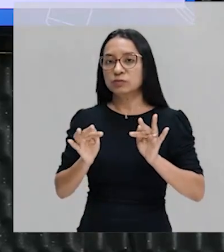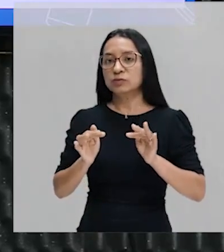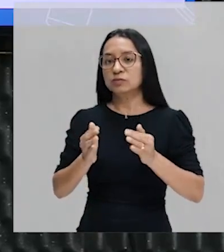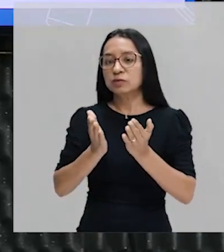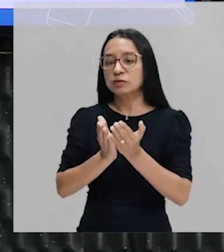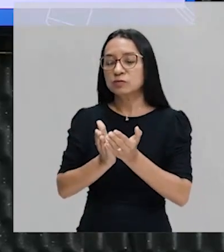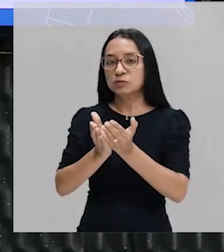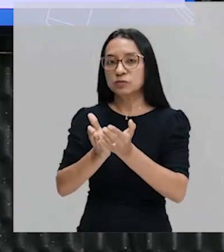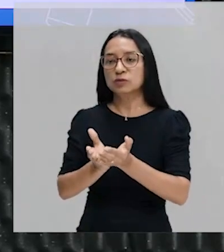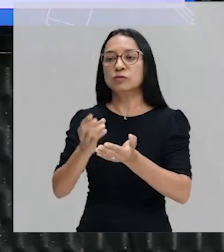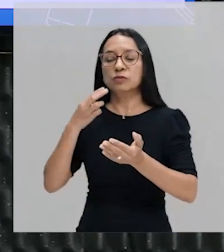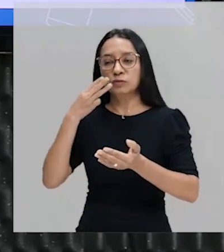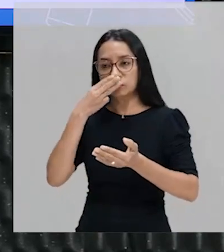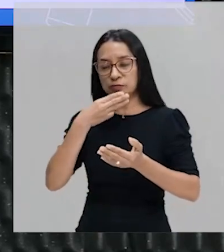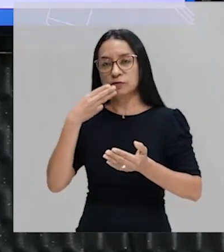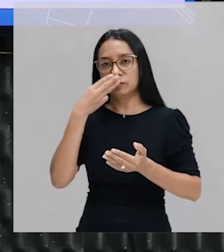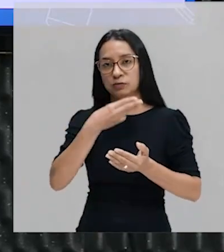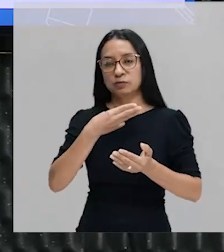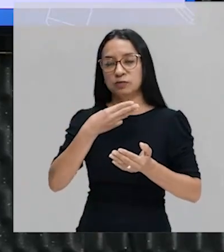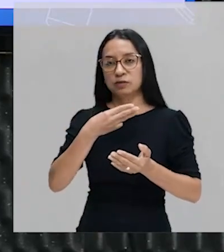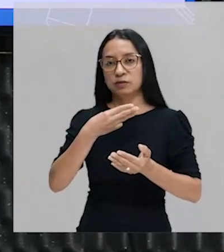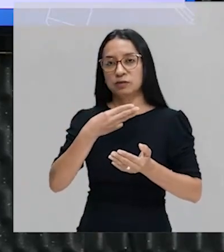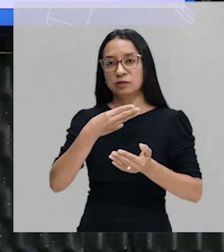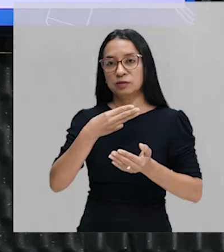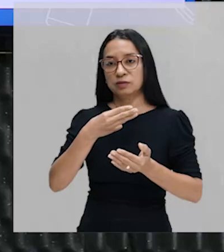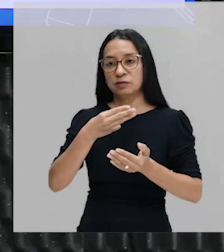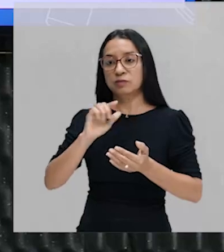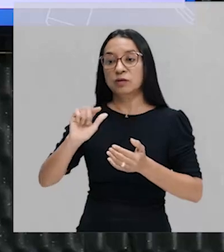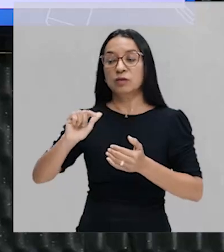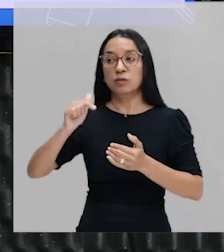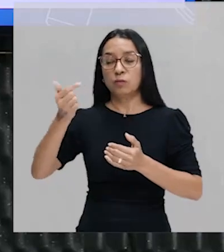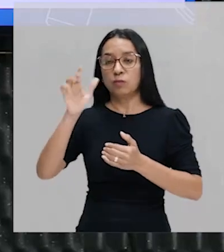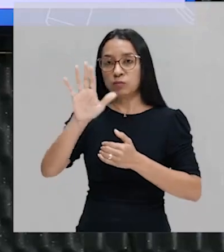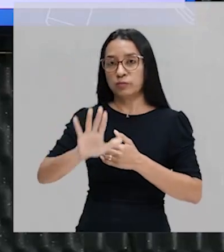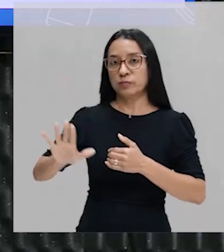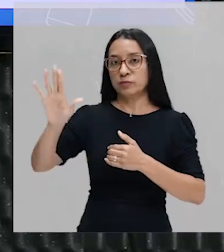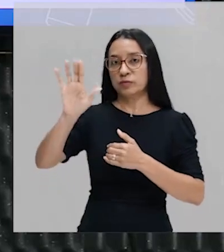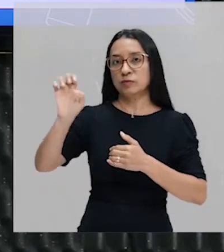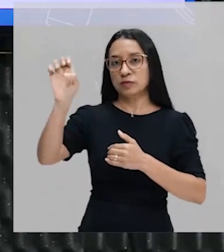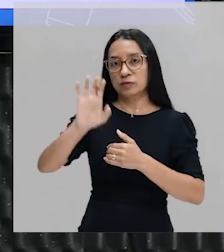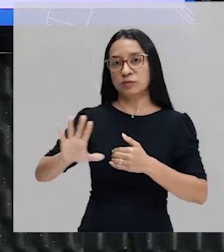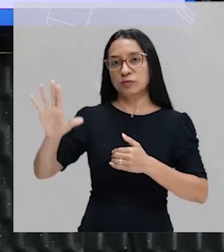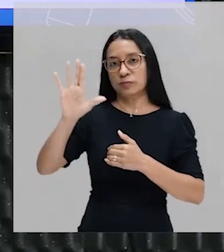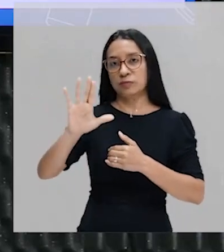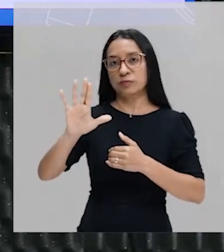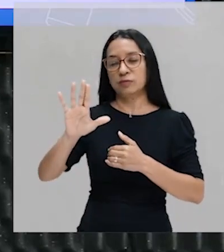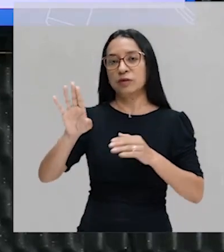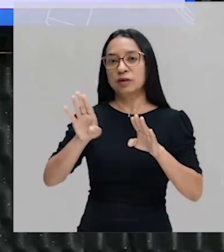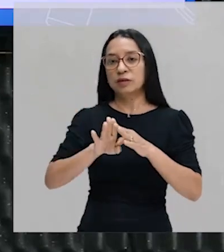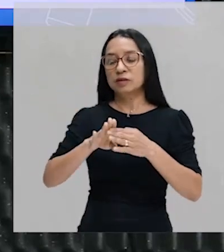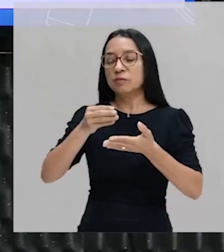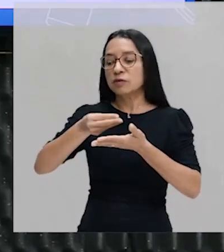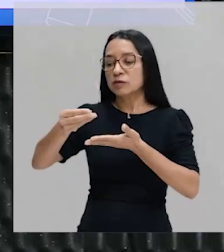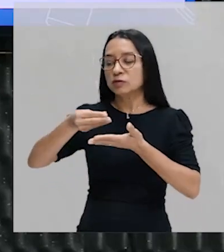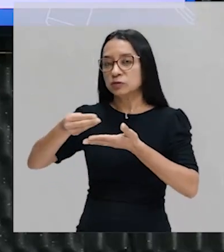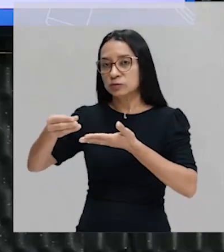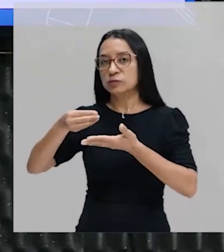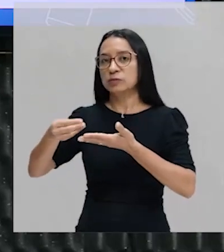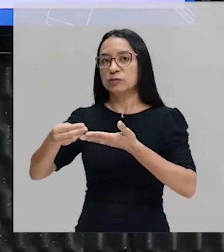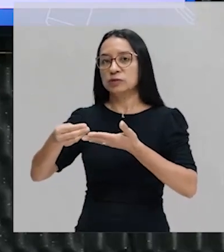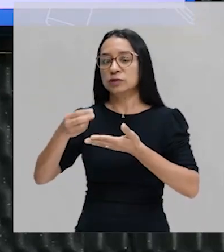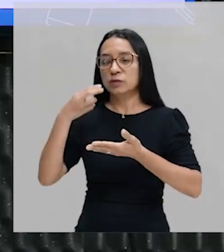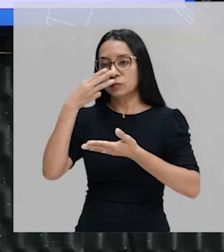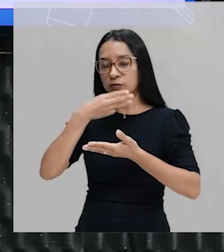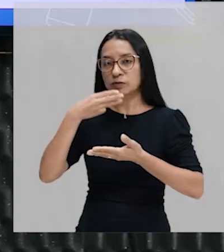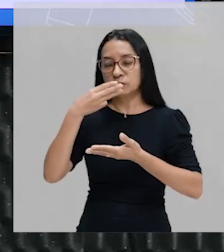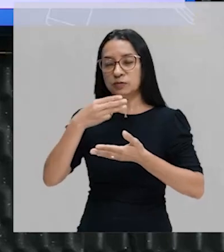transporte desse açúcar para o mercado europeu e irão controlar também a distribuição desse açúcar ou o comércio